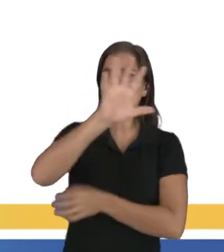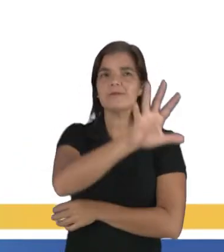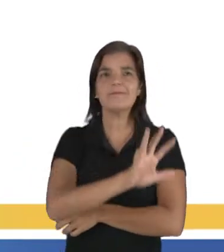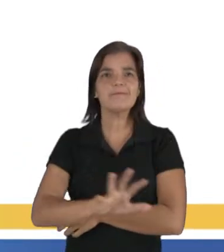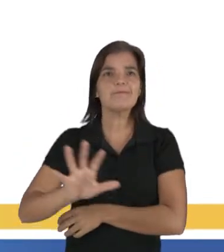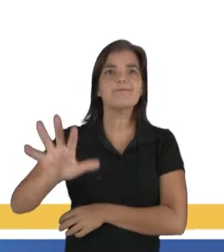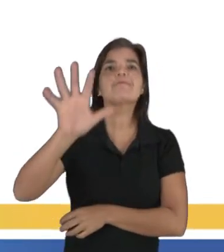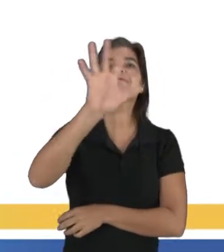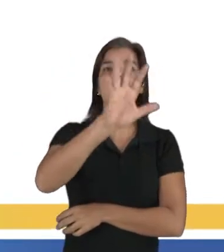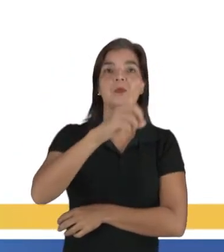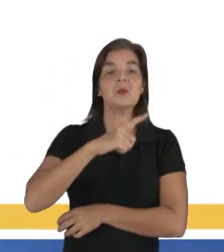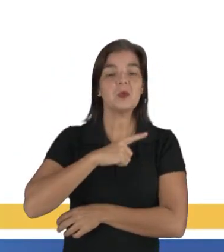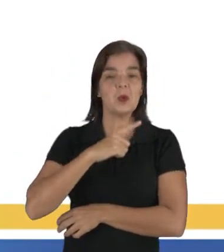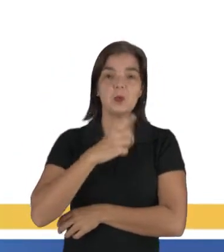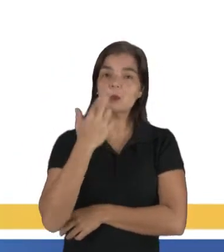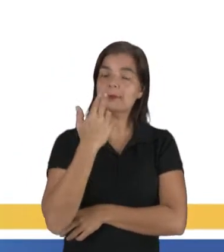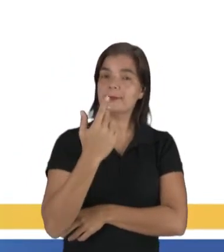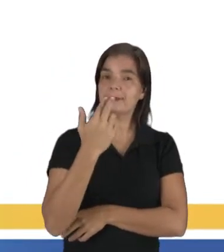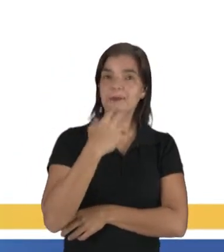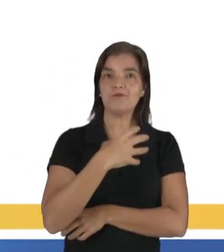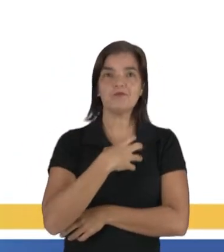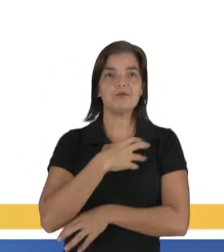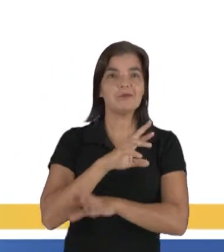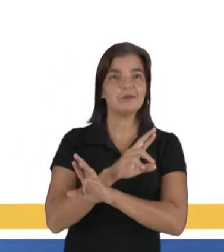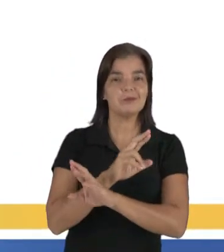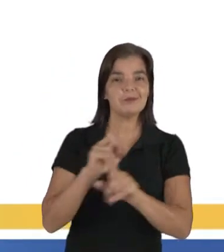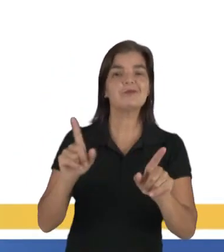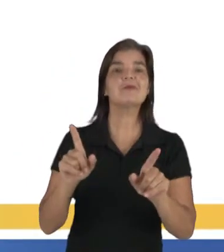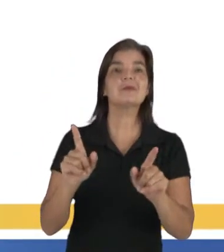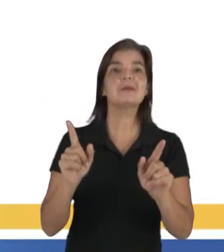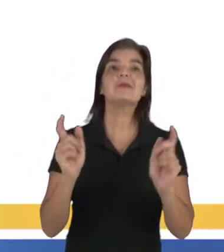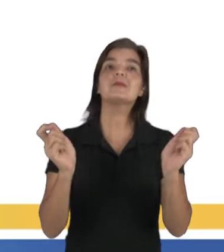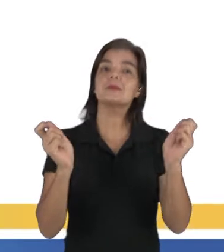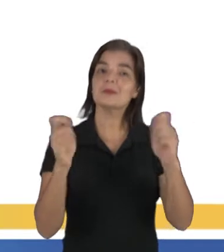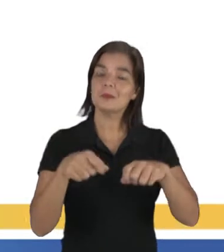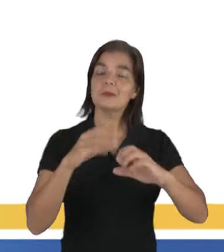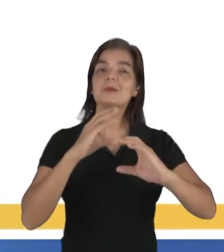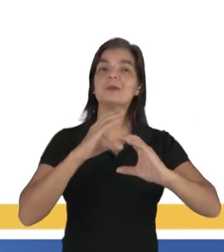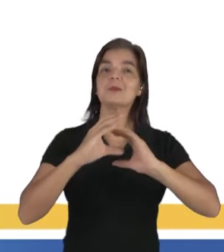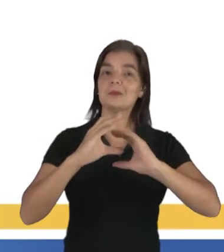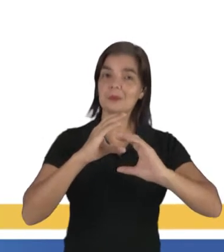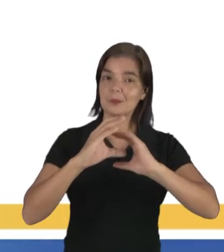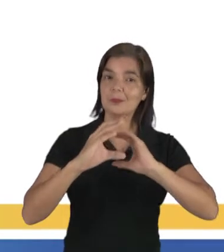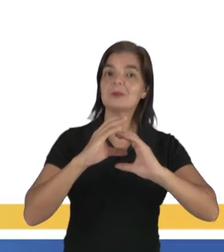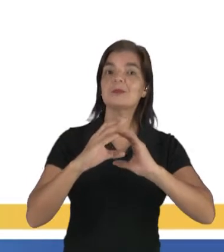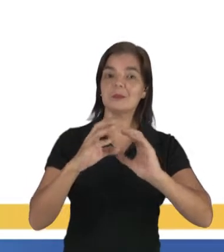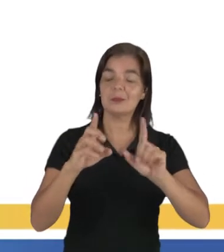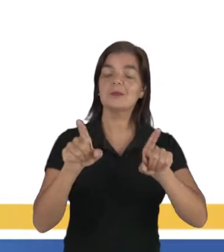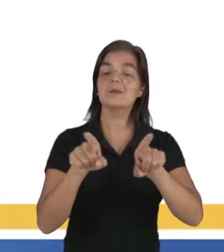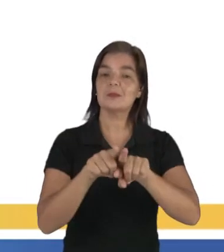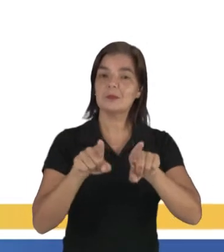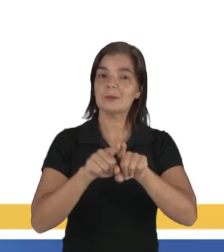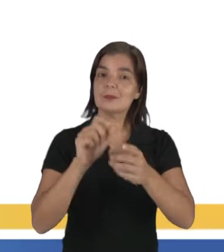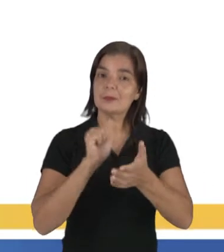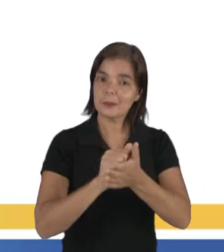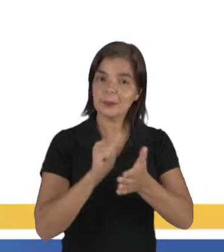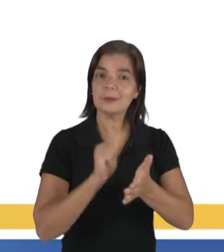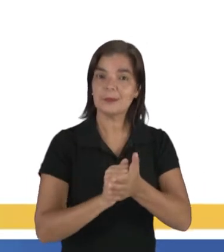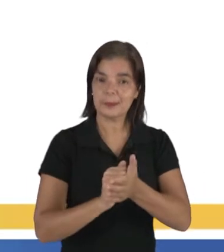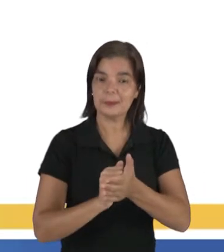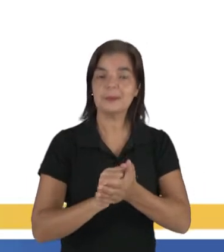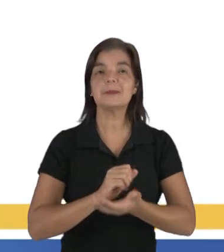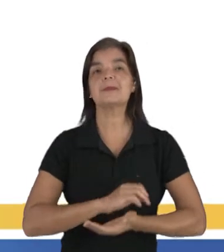diversas regiões, mesmo que falem de maneira diferente, ou seja, diversa, possam se